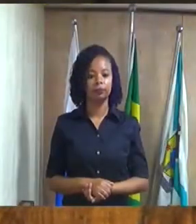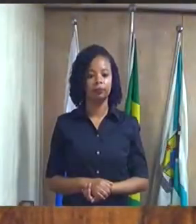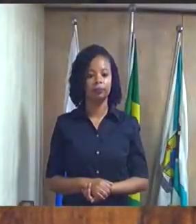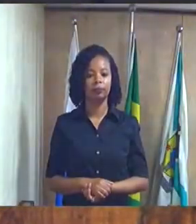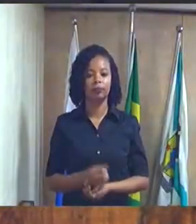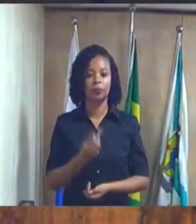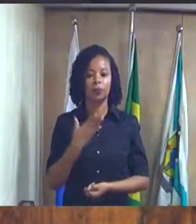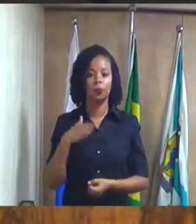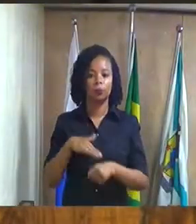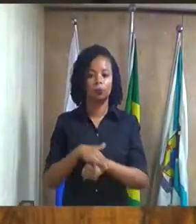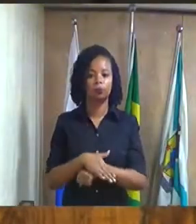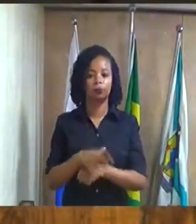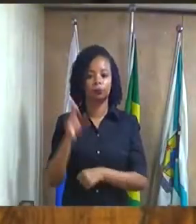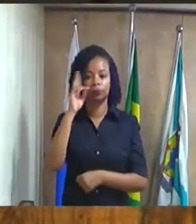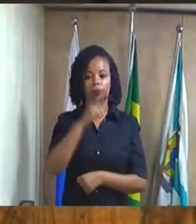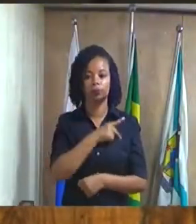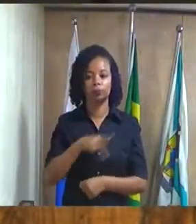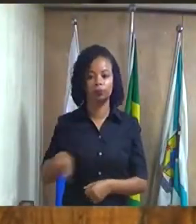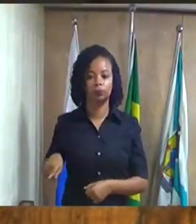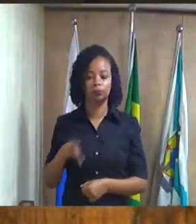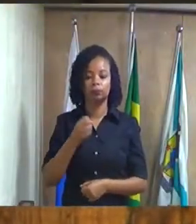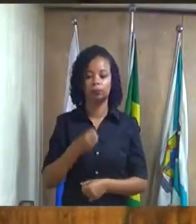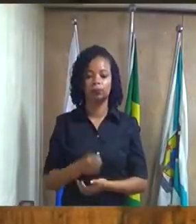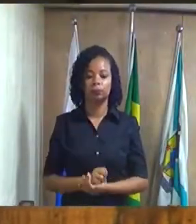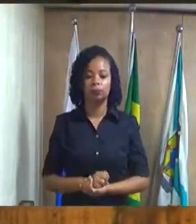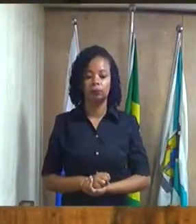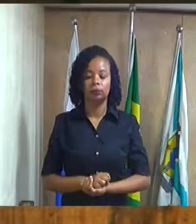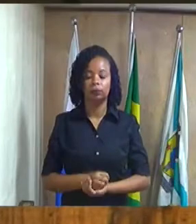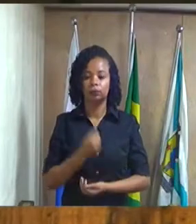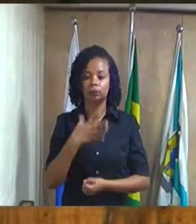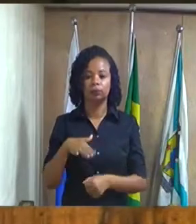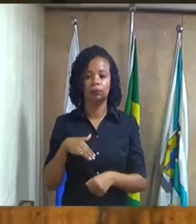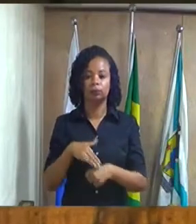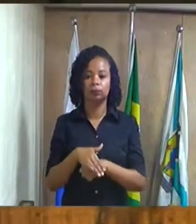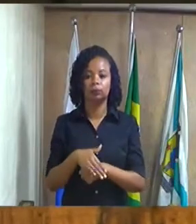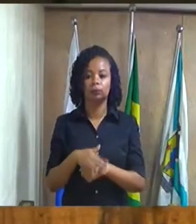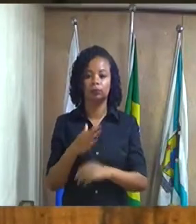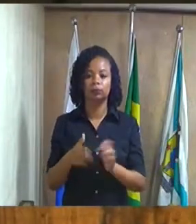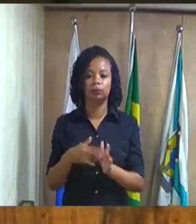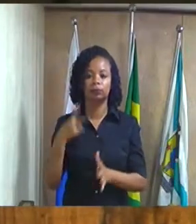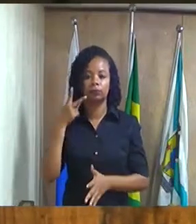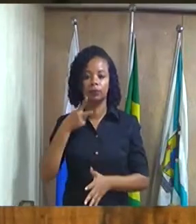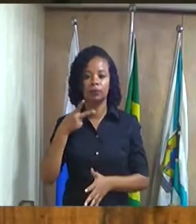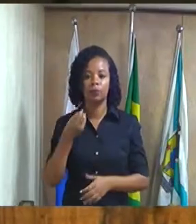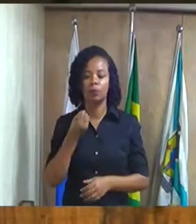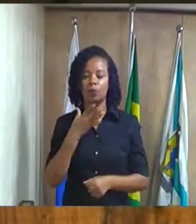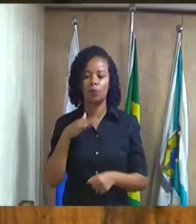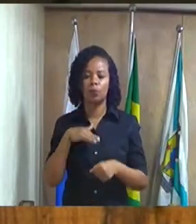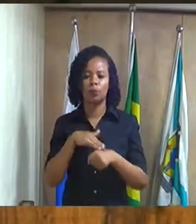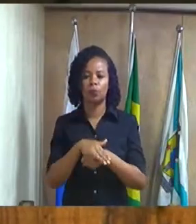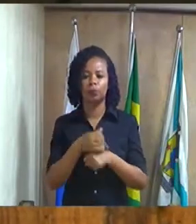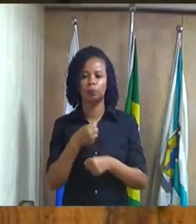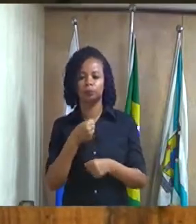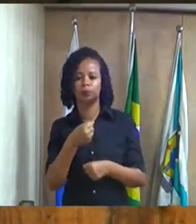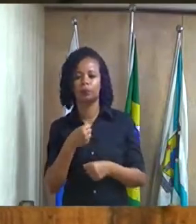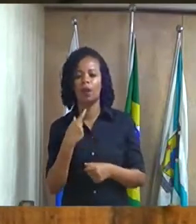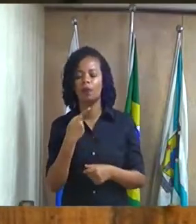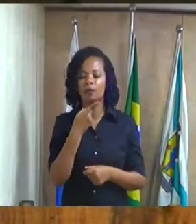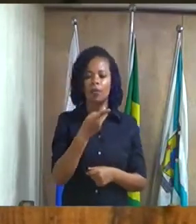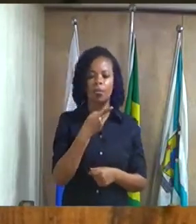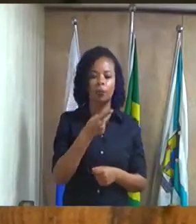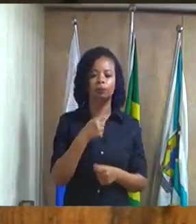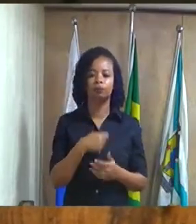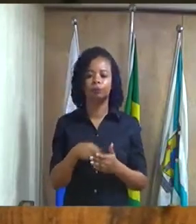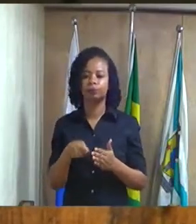Boa noite, senhor presidente Boa noite, pares, boa noite à imprensa falada, escrita